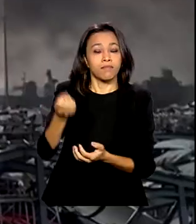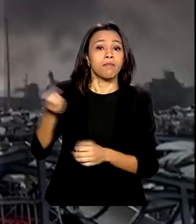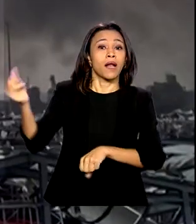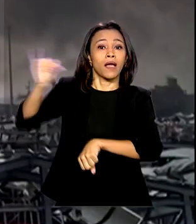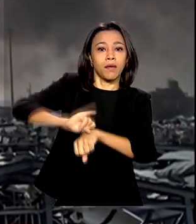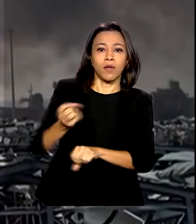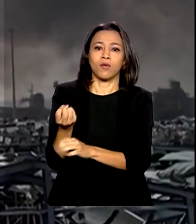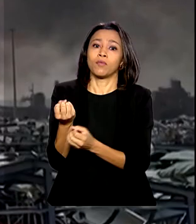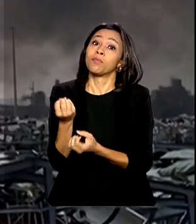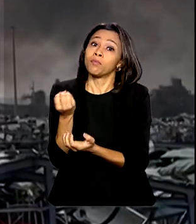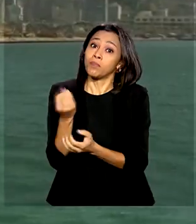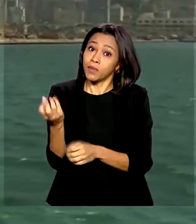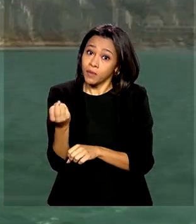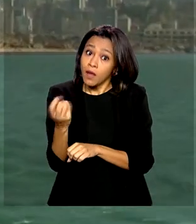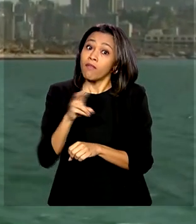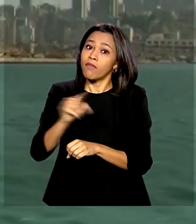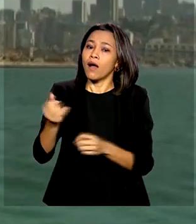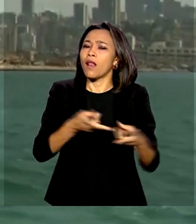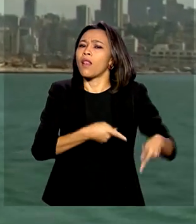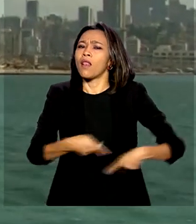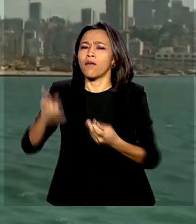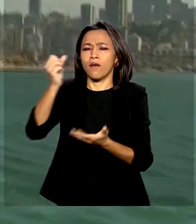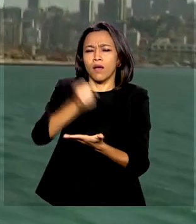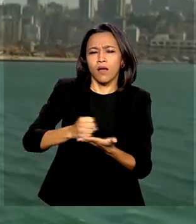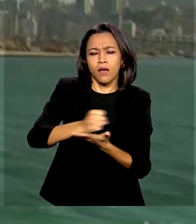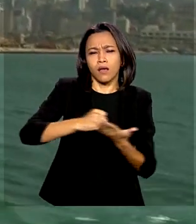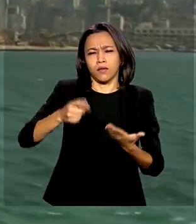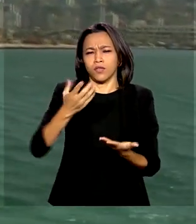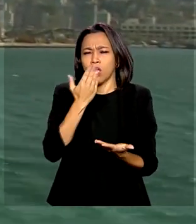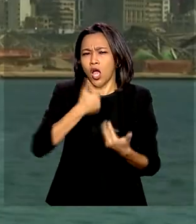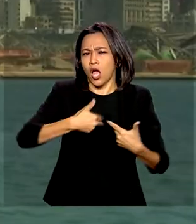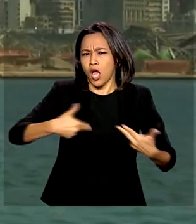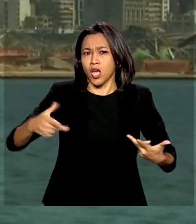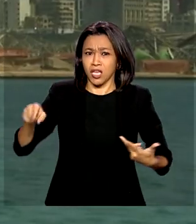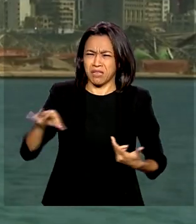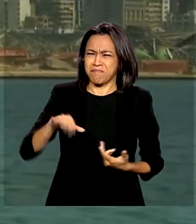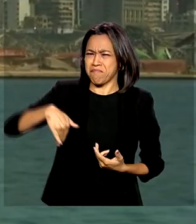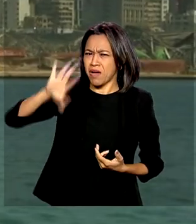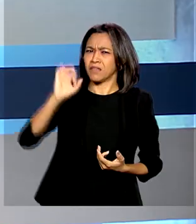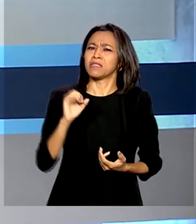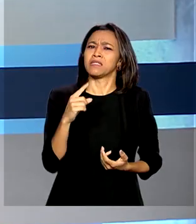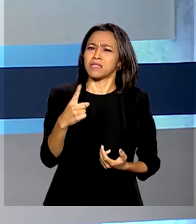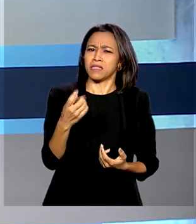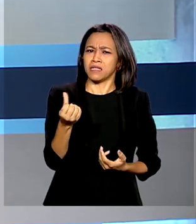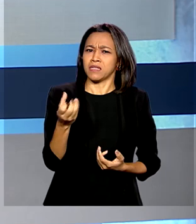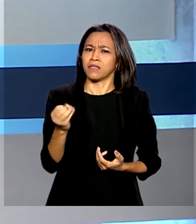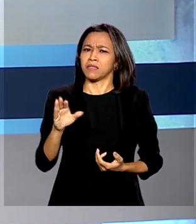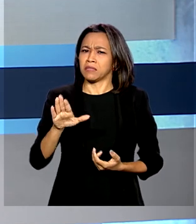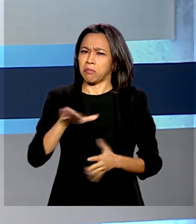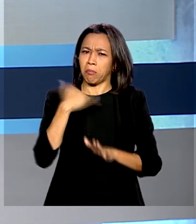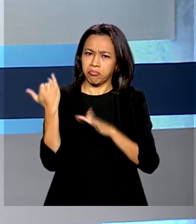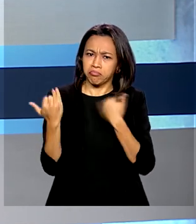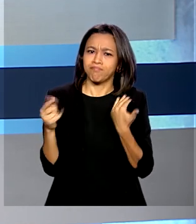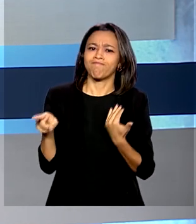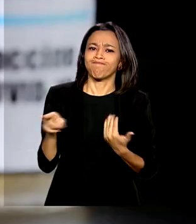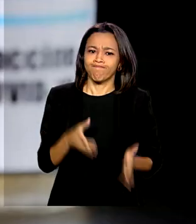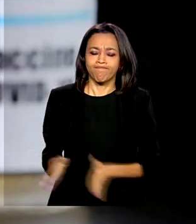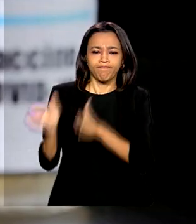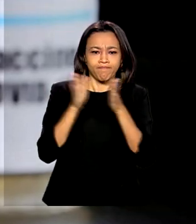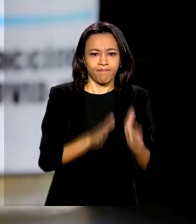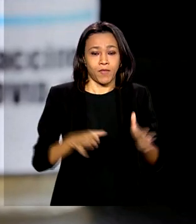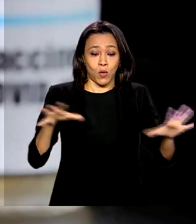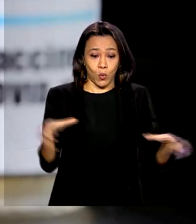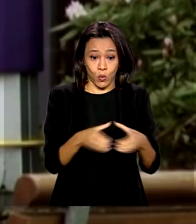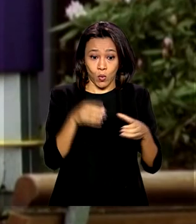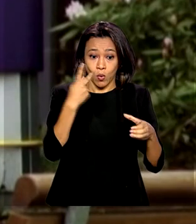medicamentos e alimentos para as vítimas da explosão que deixou mais de 160 mortos. Brasileiros que estão participando